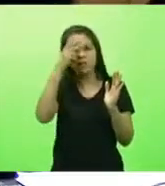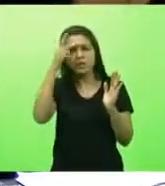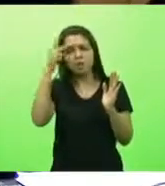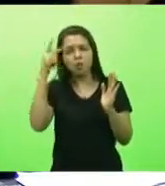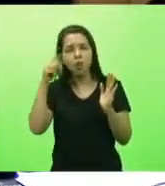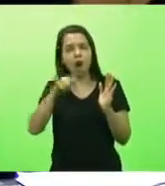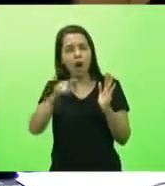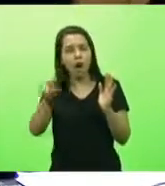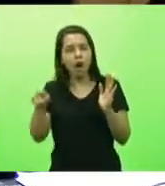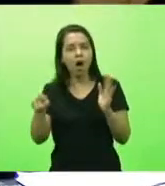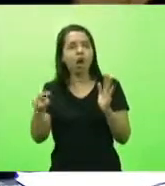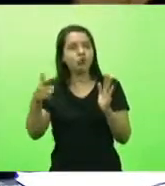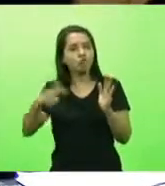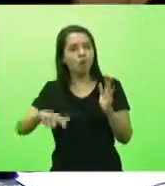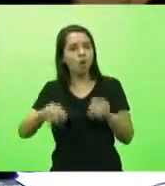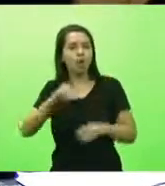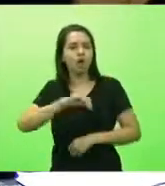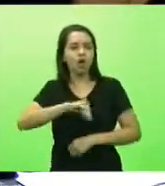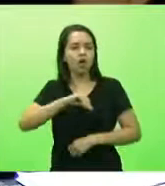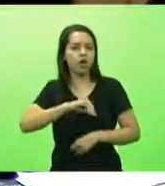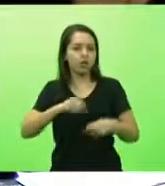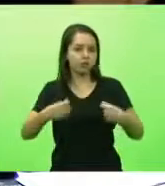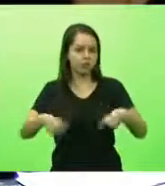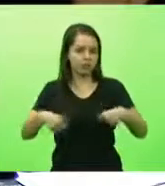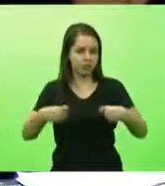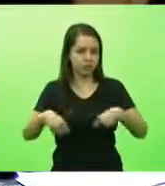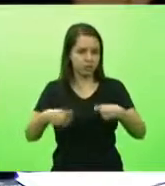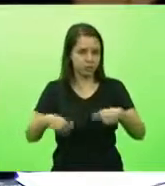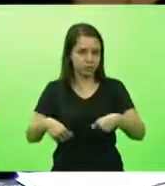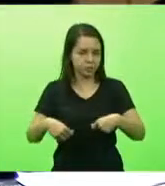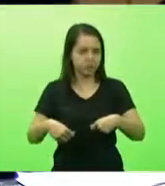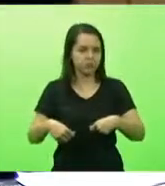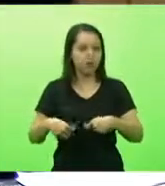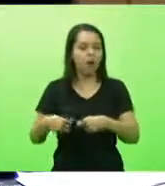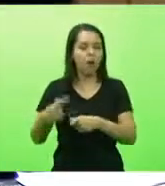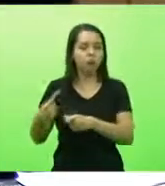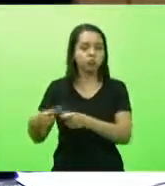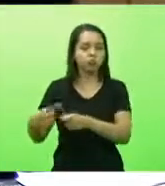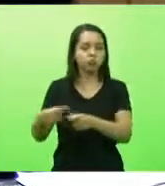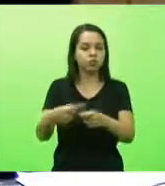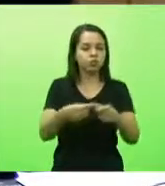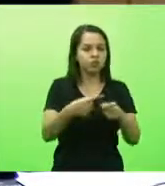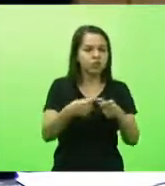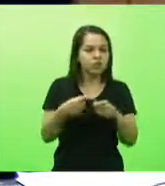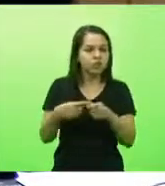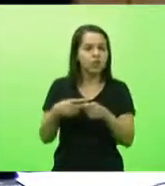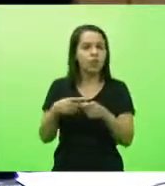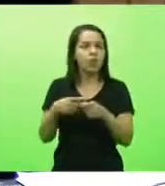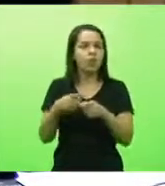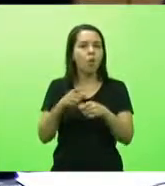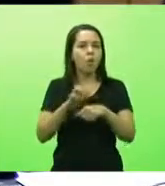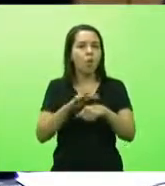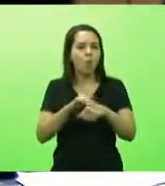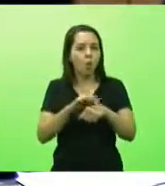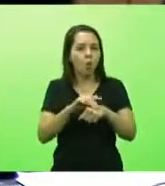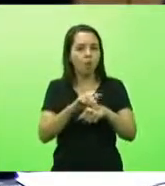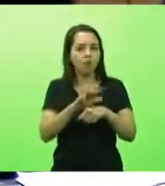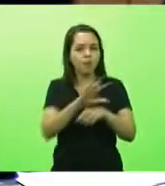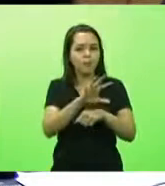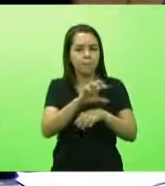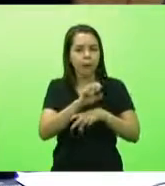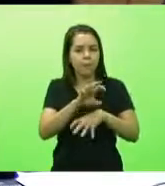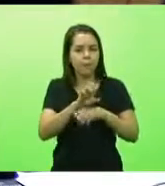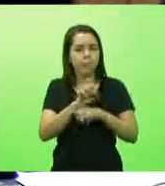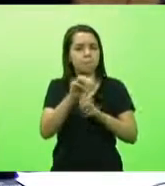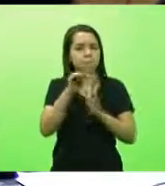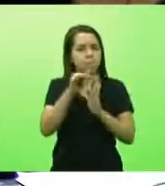renda. Nos municípios, deputado Fernando, onde existem baixas contaminações, por que não abrir? Por